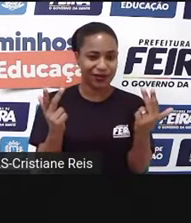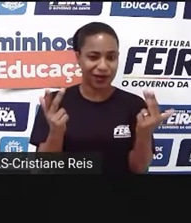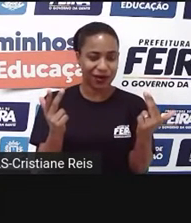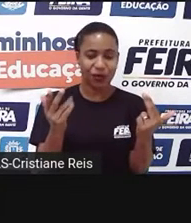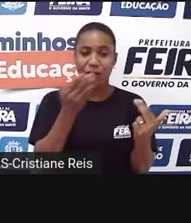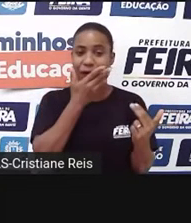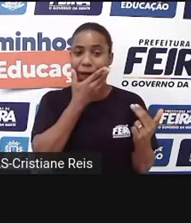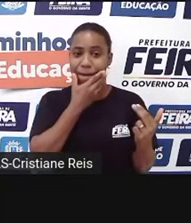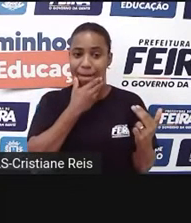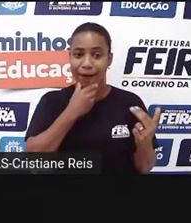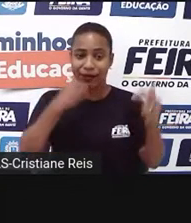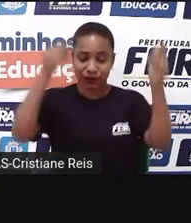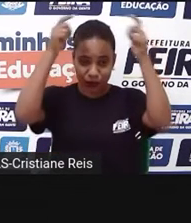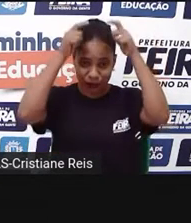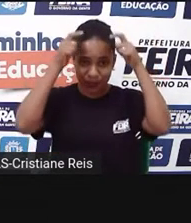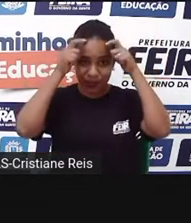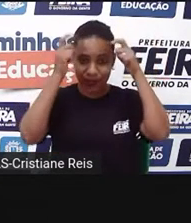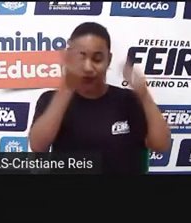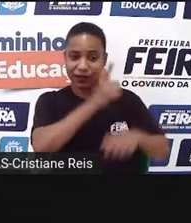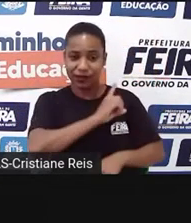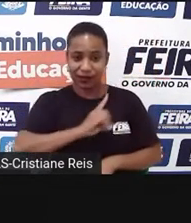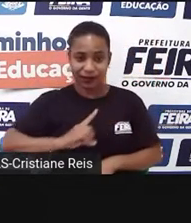morre assassinado.